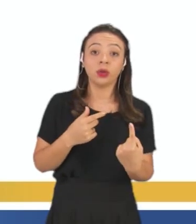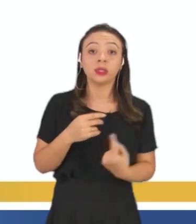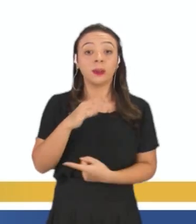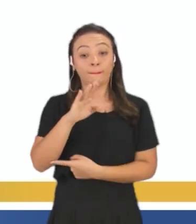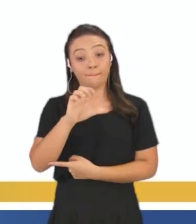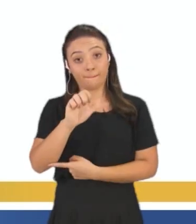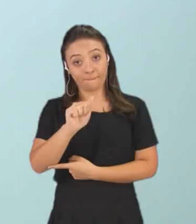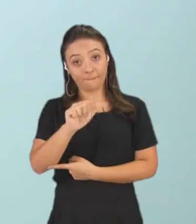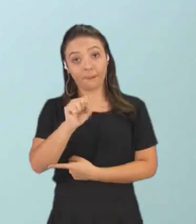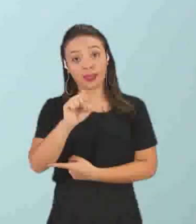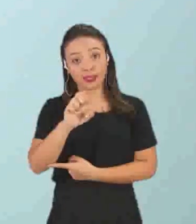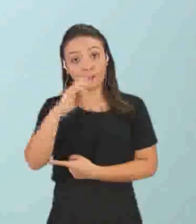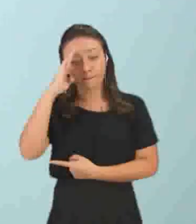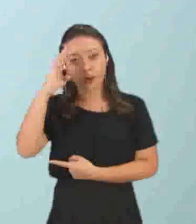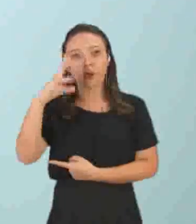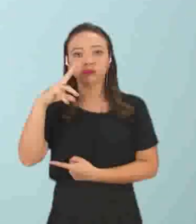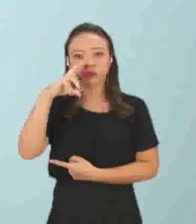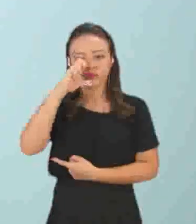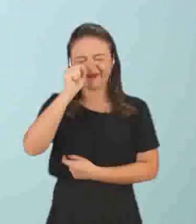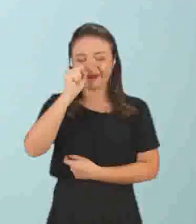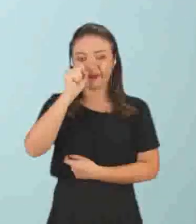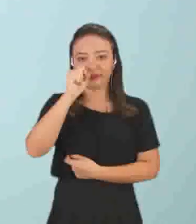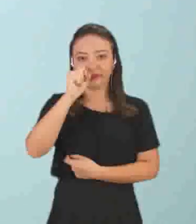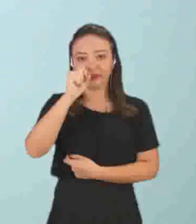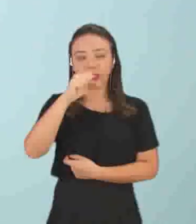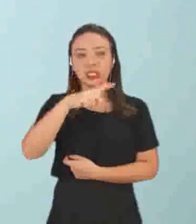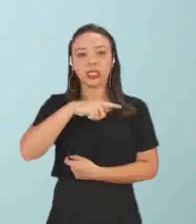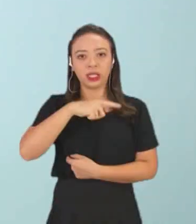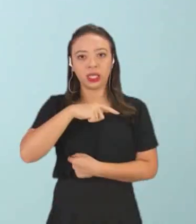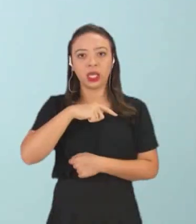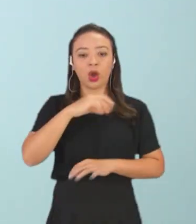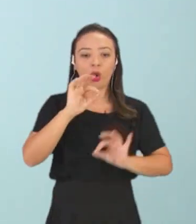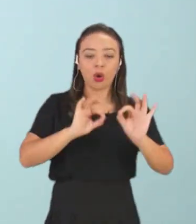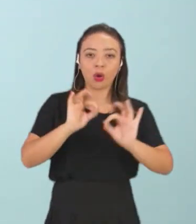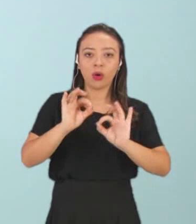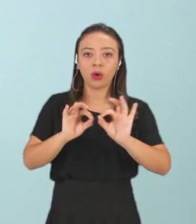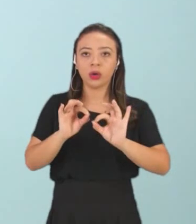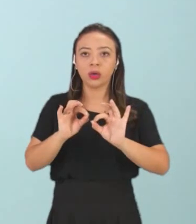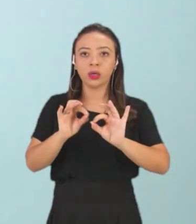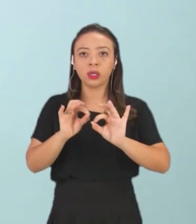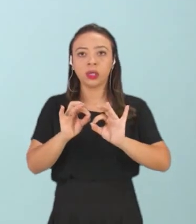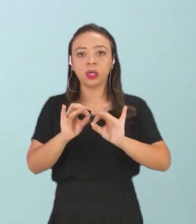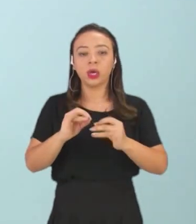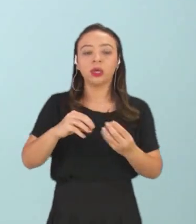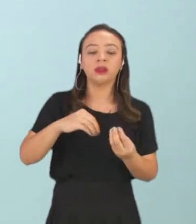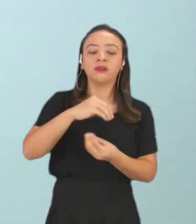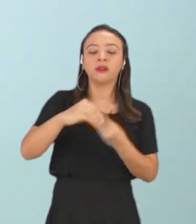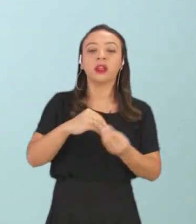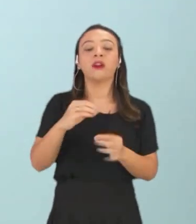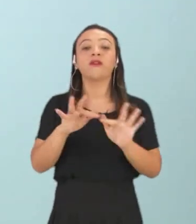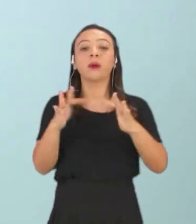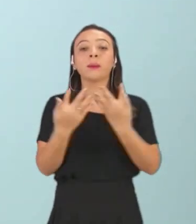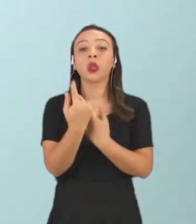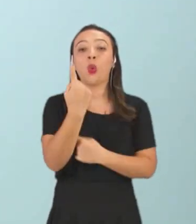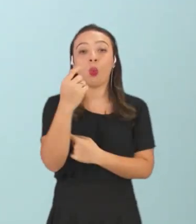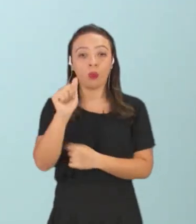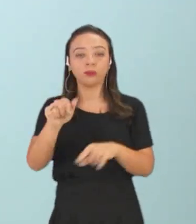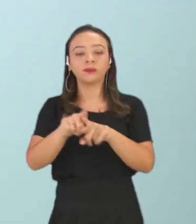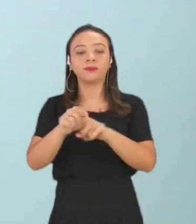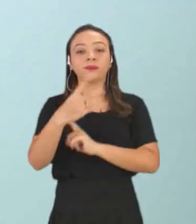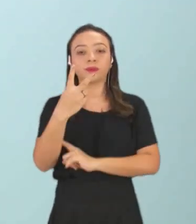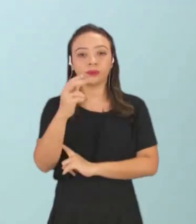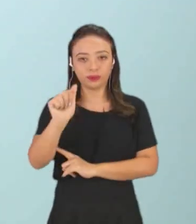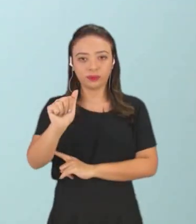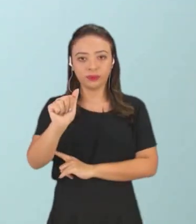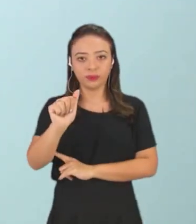principalmente as fortes, aquelas que são formadas com os elementos químicos da família 1A e 2A, principalmente hidróxido de sódio,